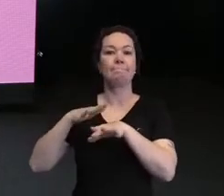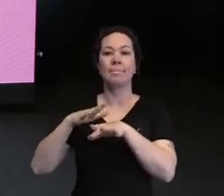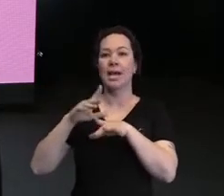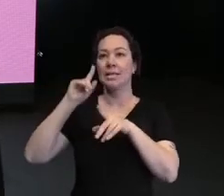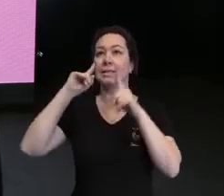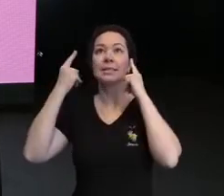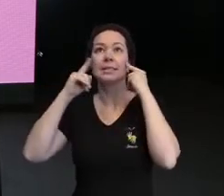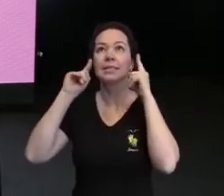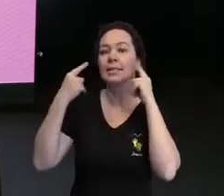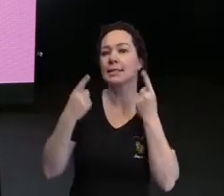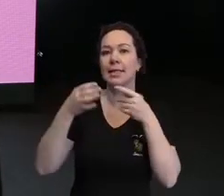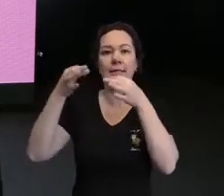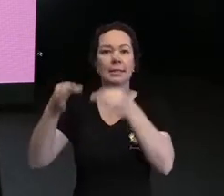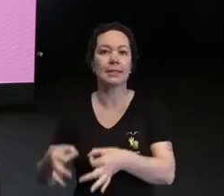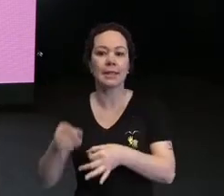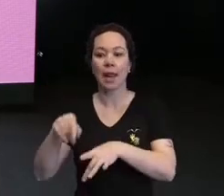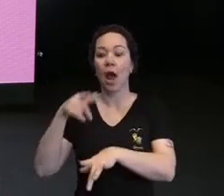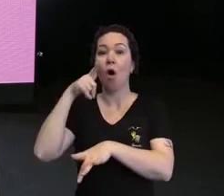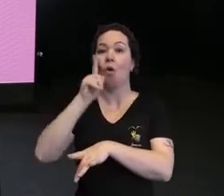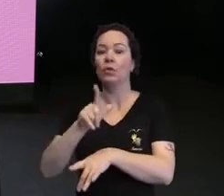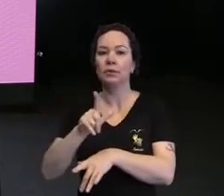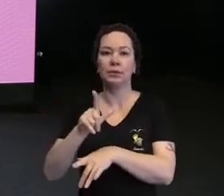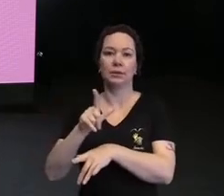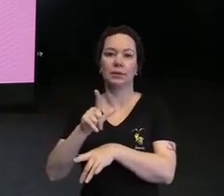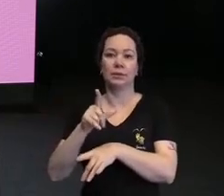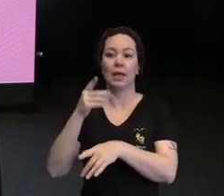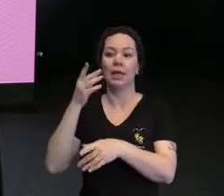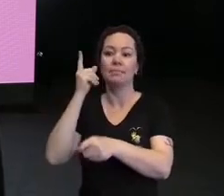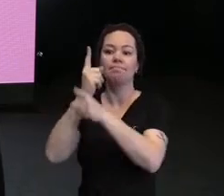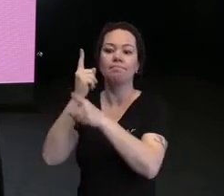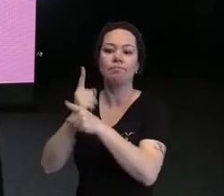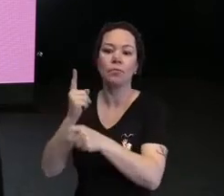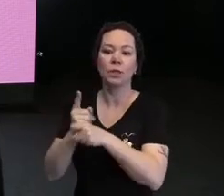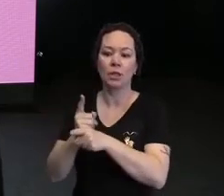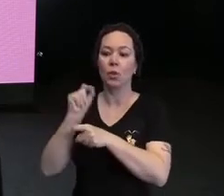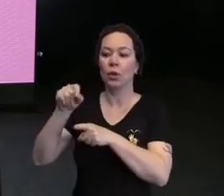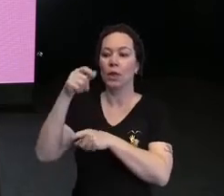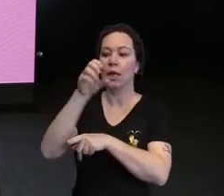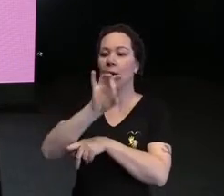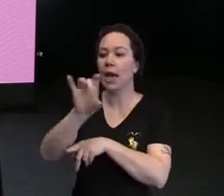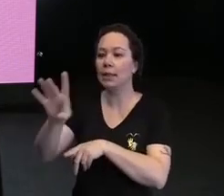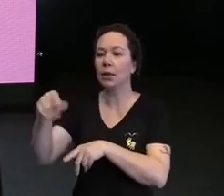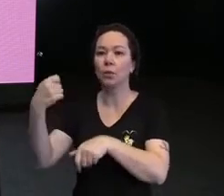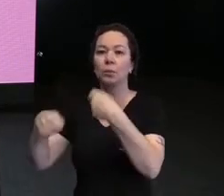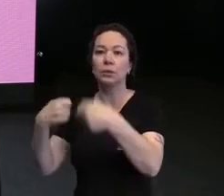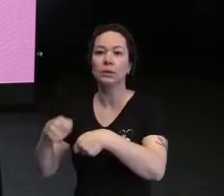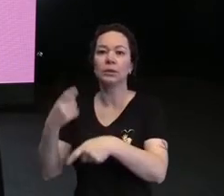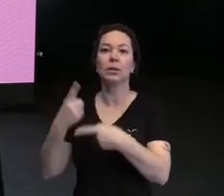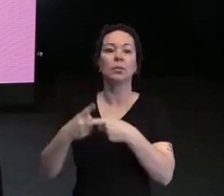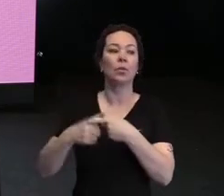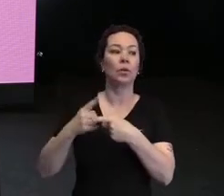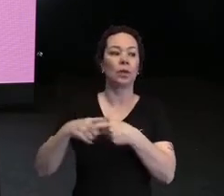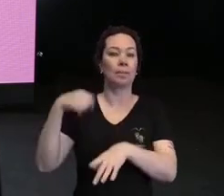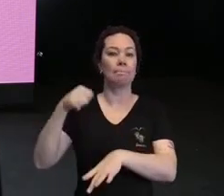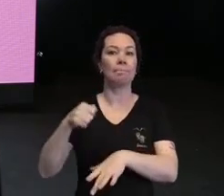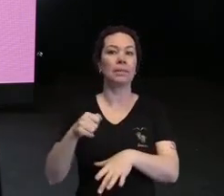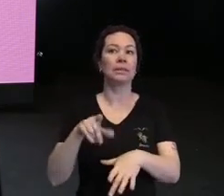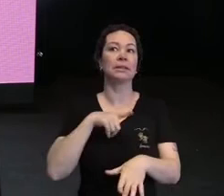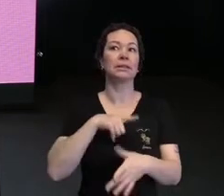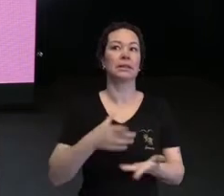assertivas. Elas conseguem identificar as necessidades de vários públicos, porque elas representam os vários públicos.